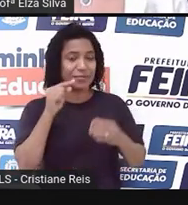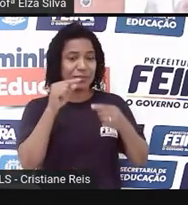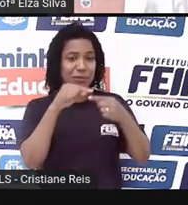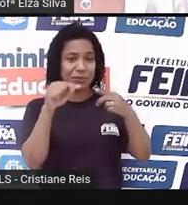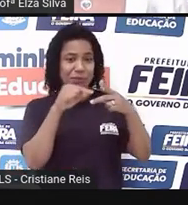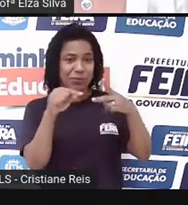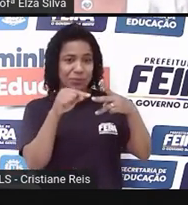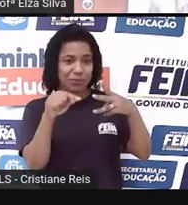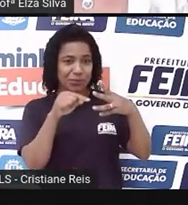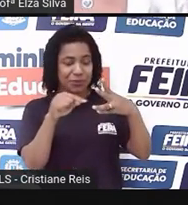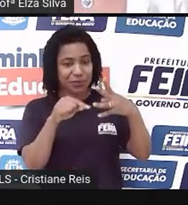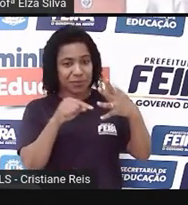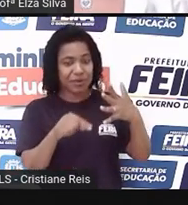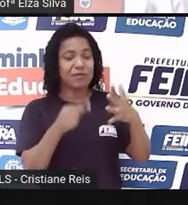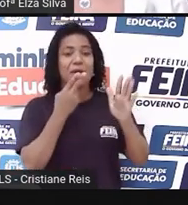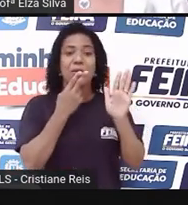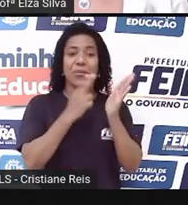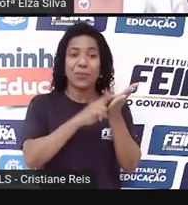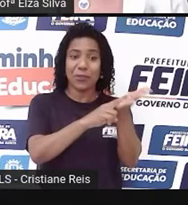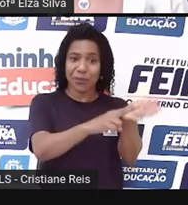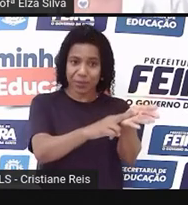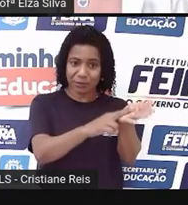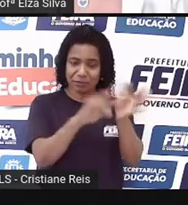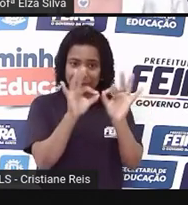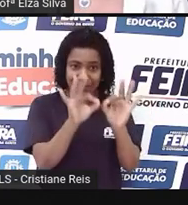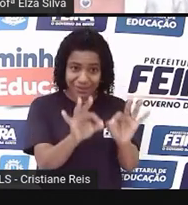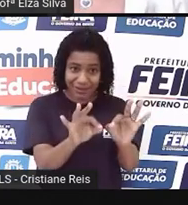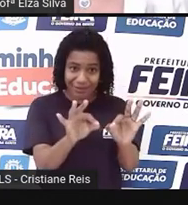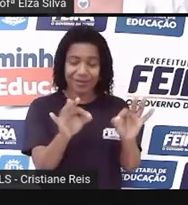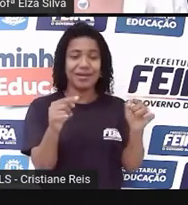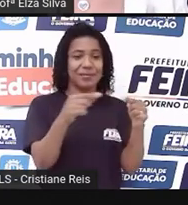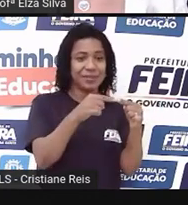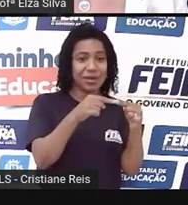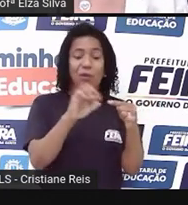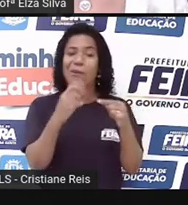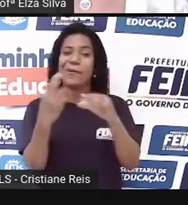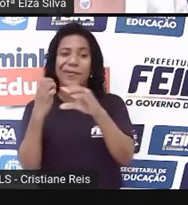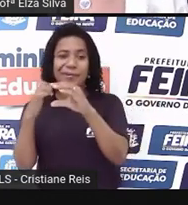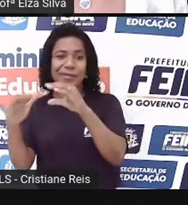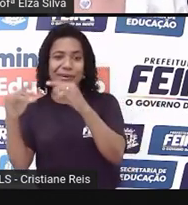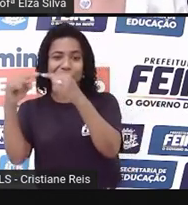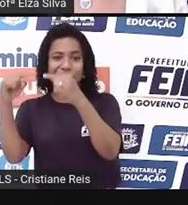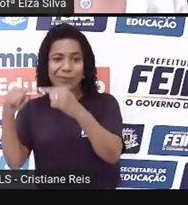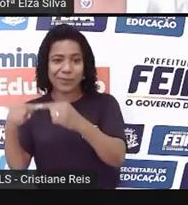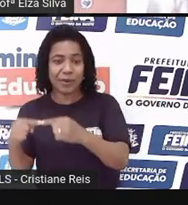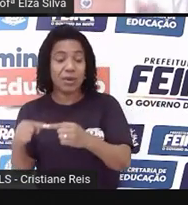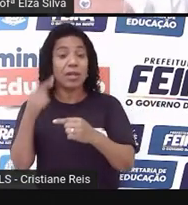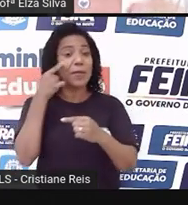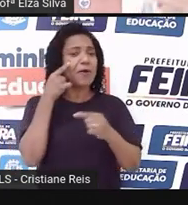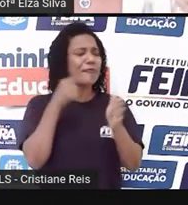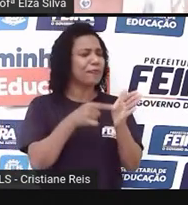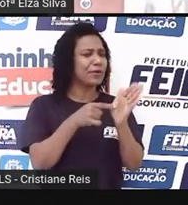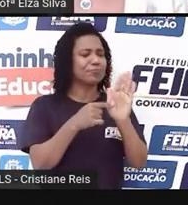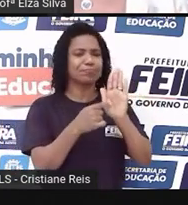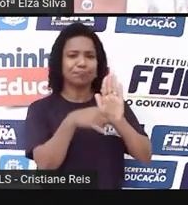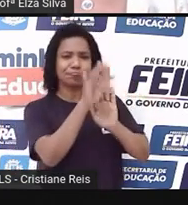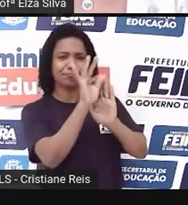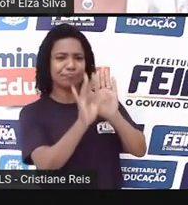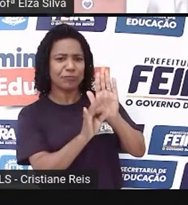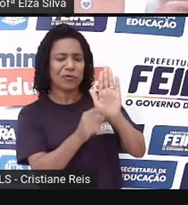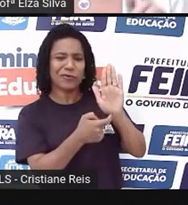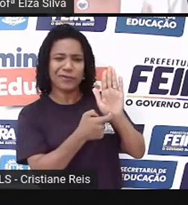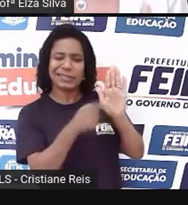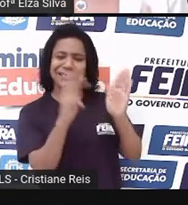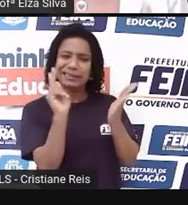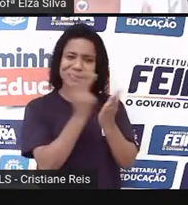que compõem uma carta ou um e-mail. E depois faça uma correção ortográfica. Veja se existem erros.